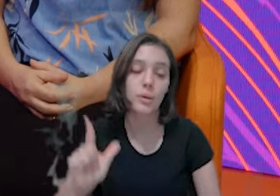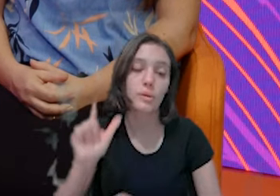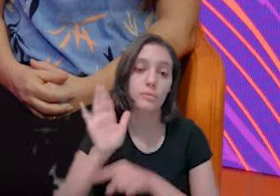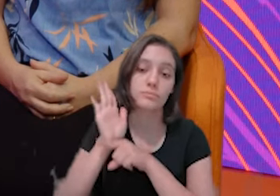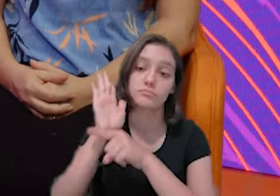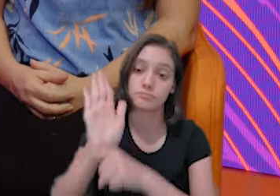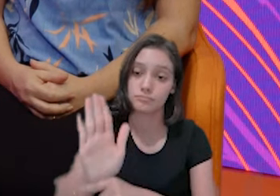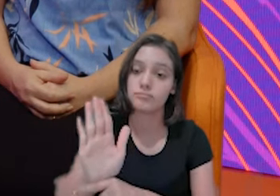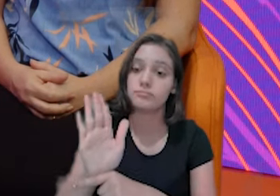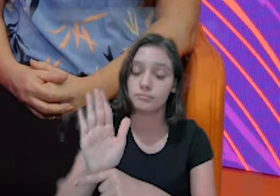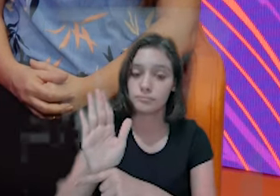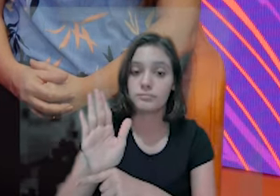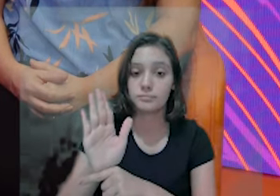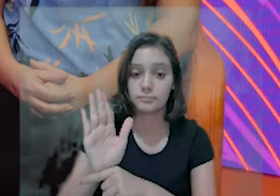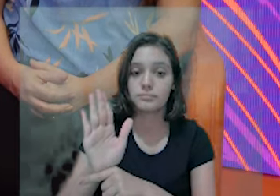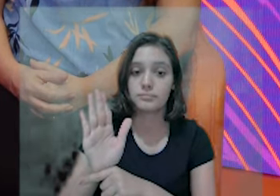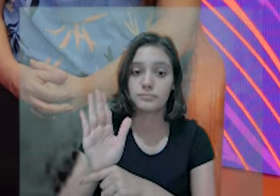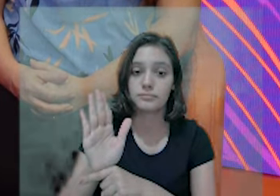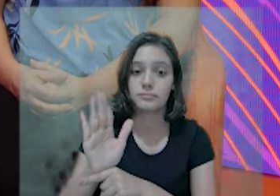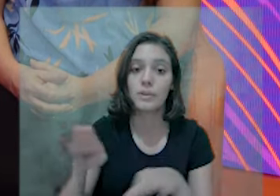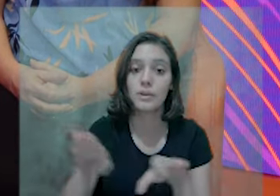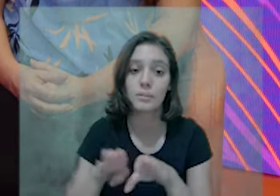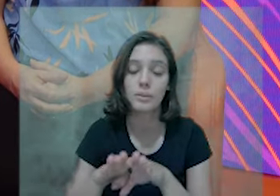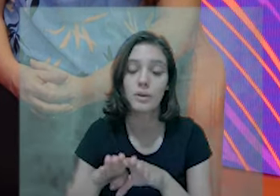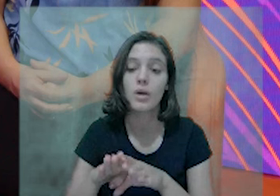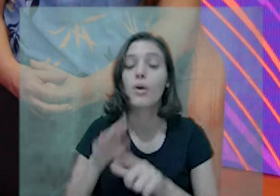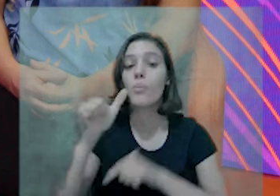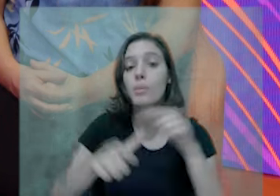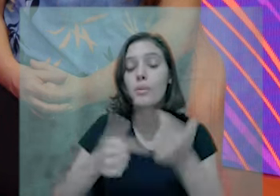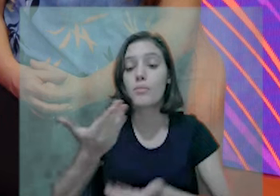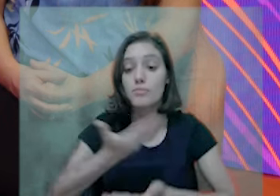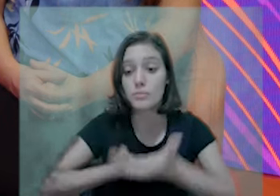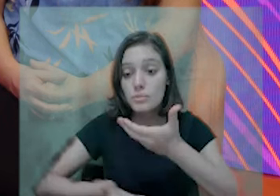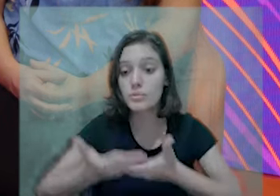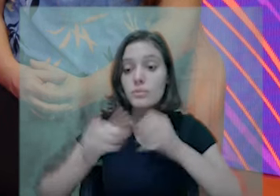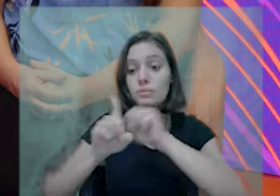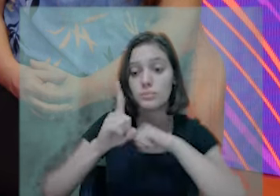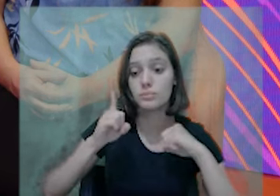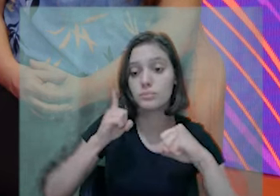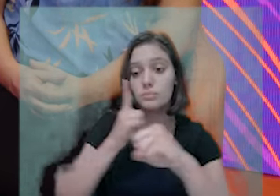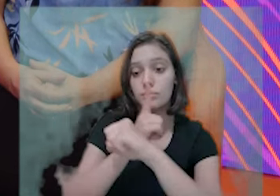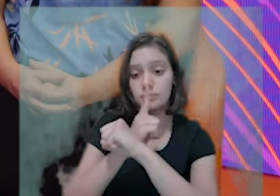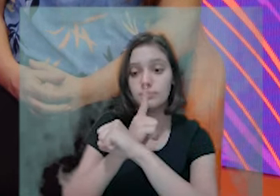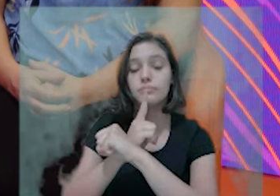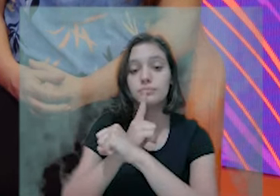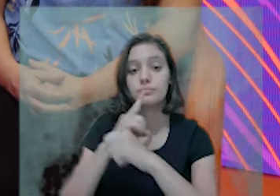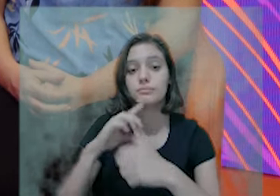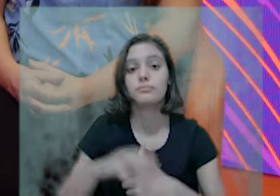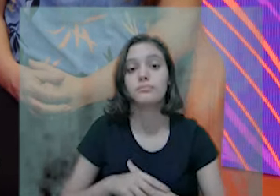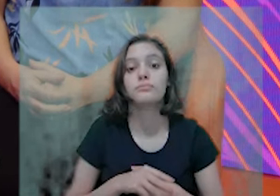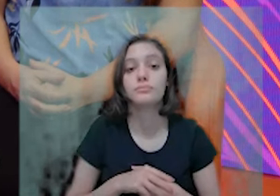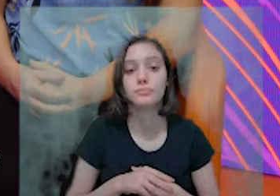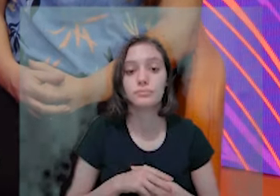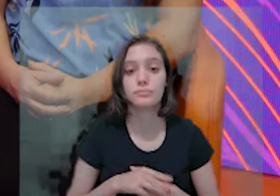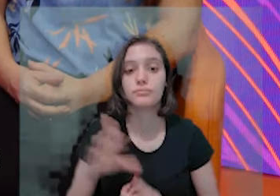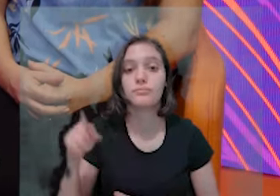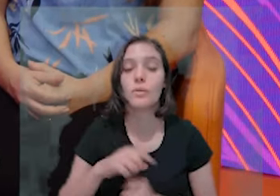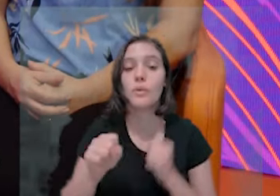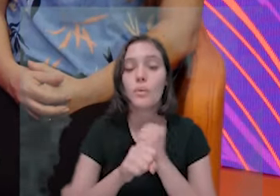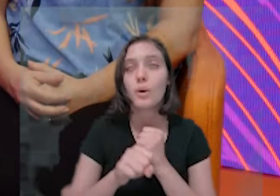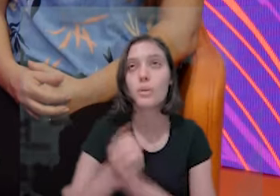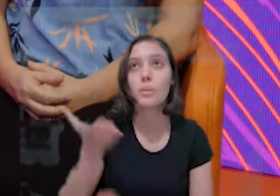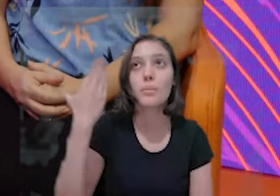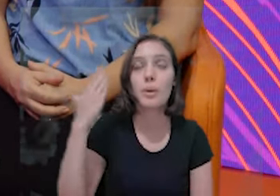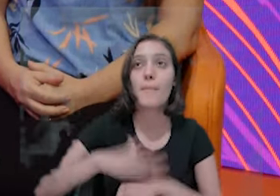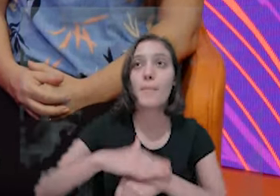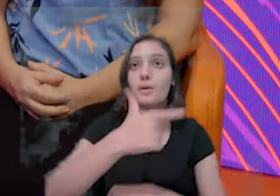ajuda bastante na labor social. No ano passado, foram mais de 26 mil pessoas que atendemos lá. Mais de 11